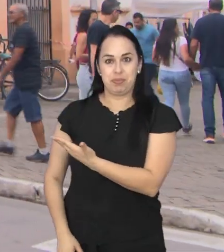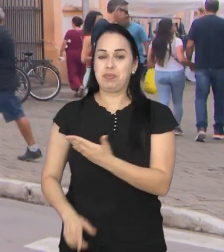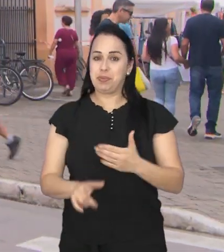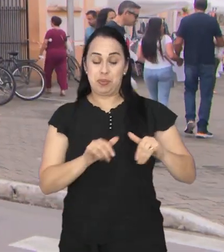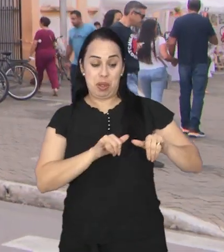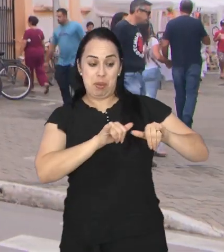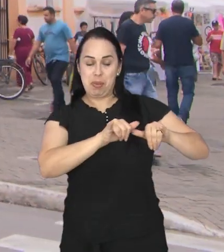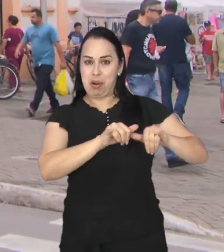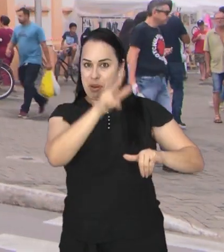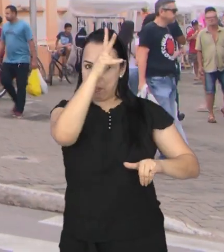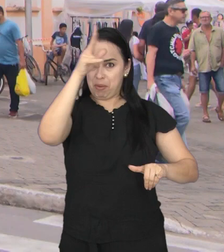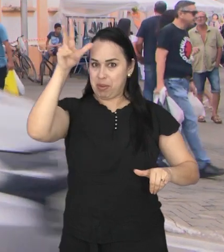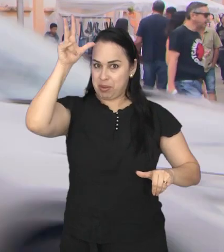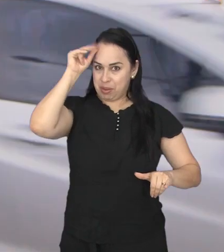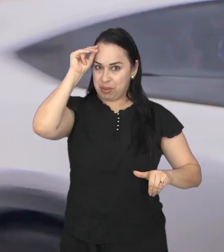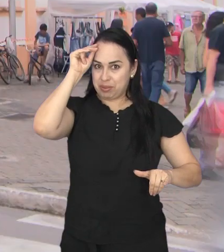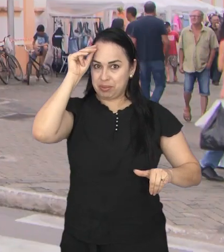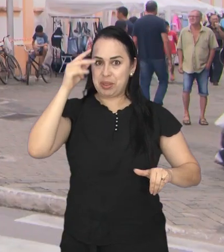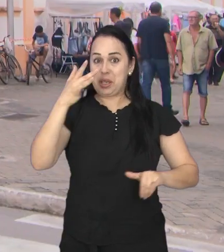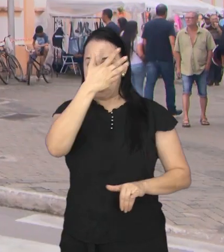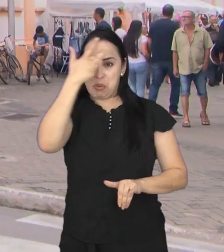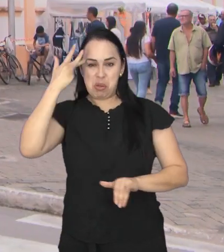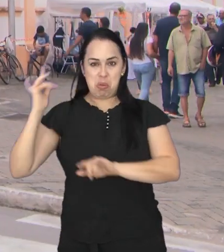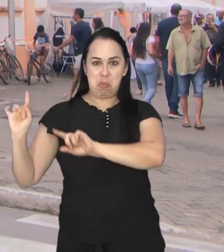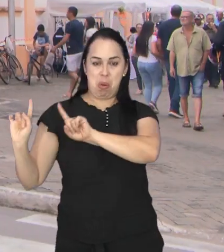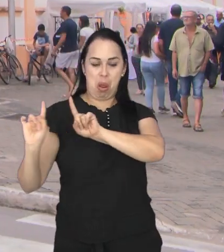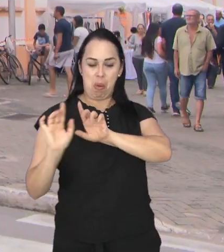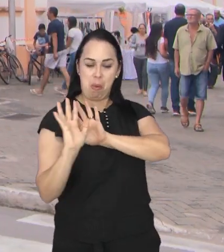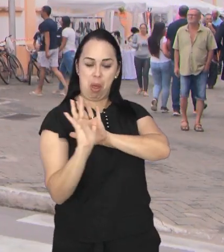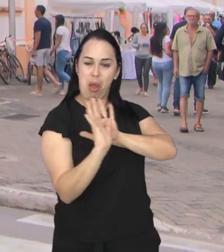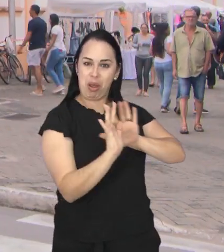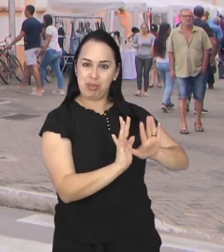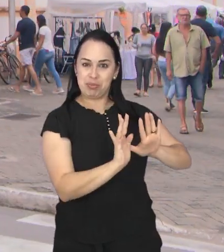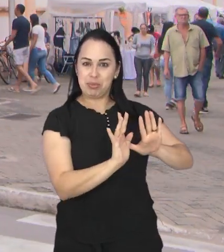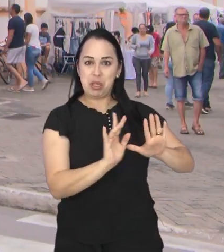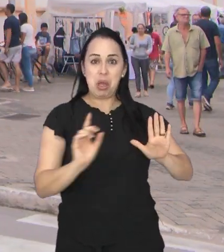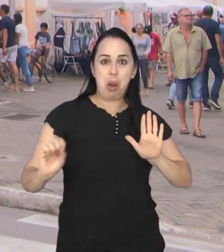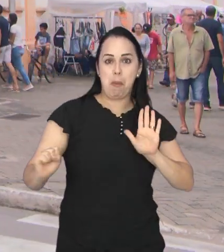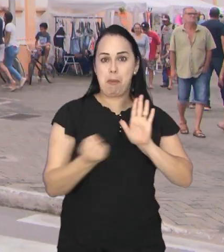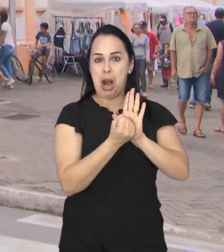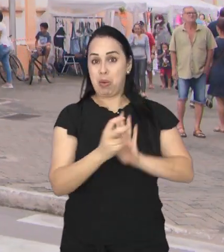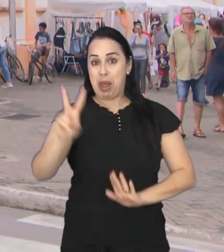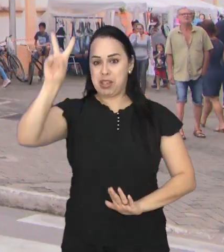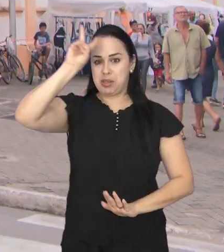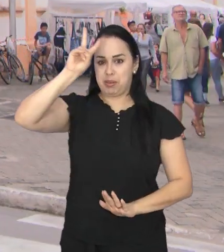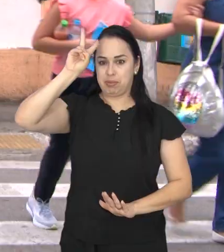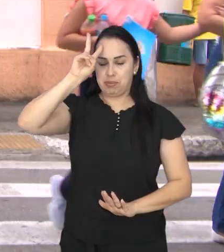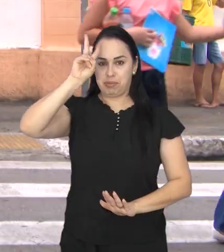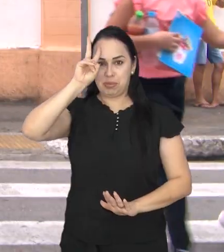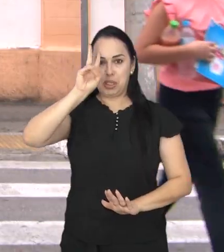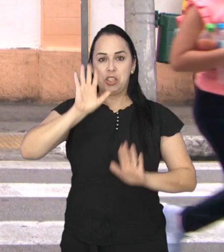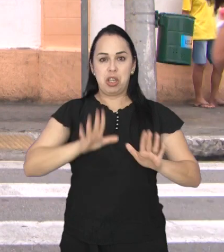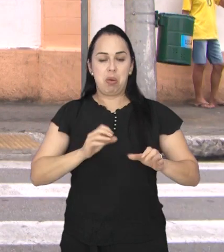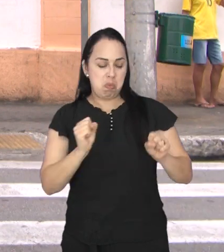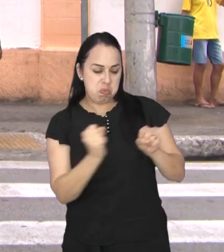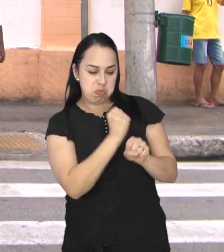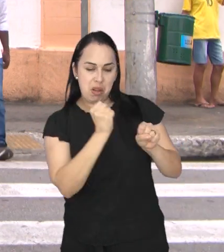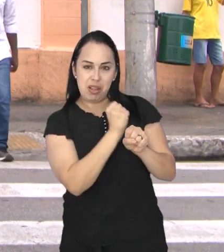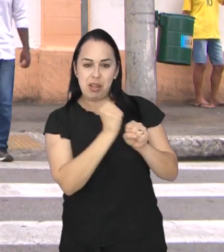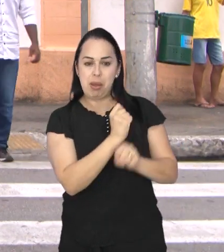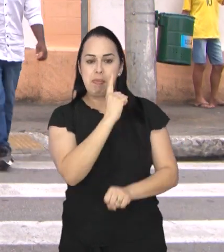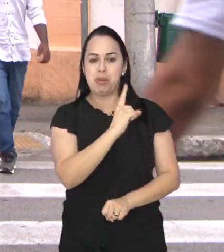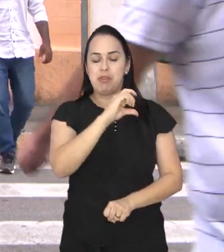Mercado Municipal de São José, ponto de encontro de muita gente, um dos símbolos da nossa história. Finalizado em